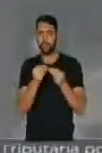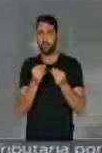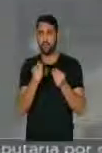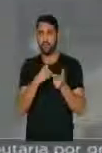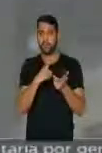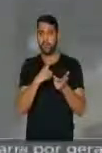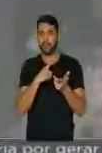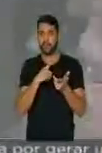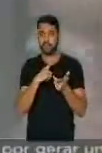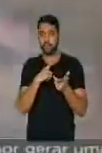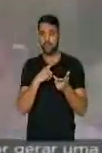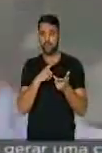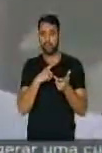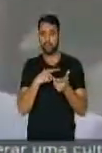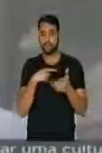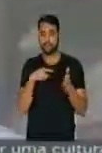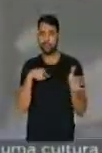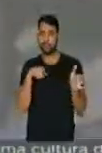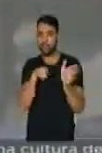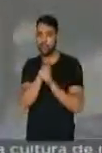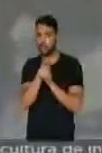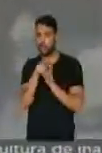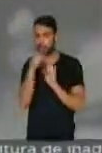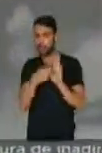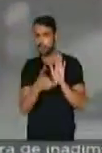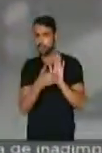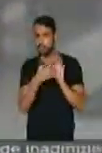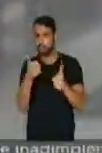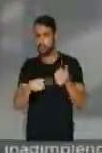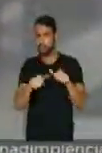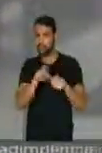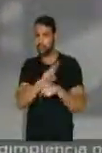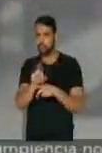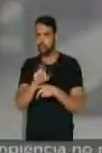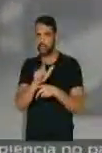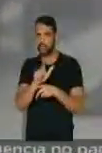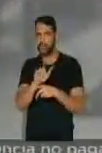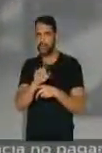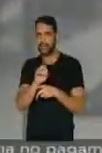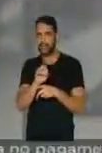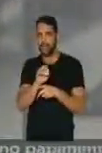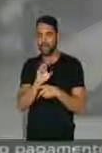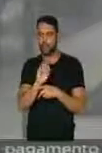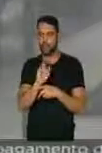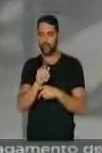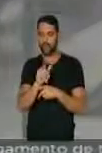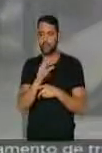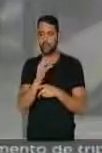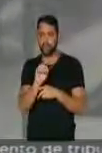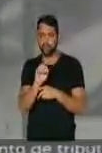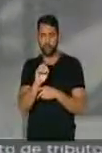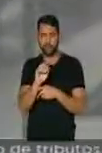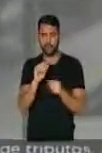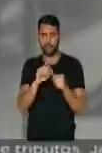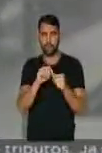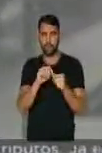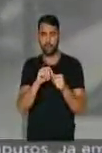profundamente questionado, o chamado legado olímpico, que é uma